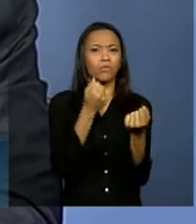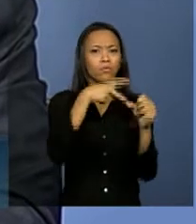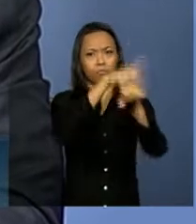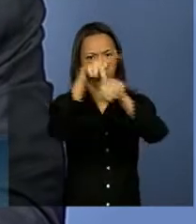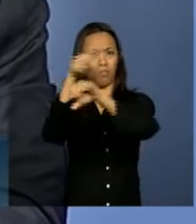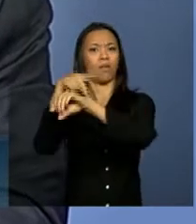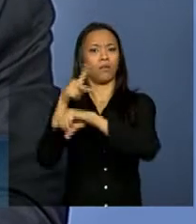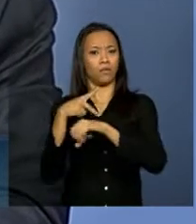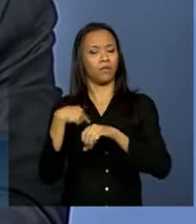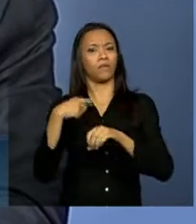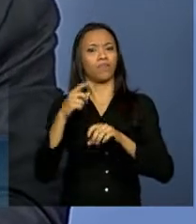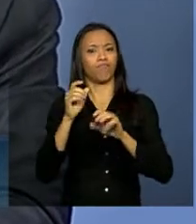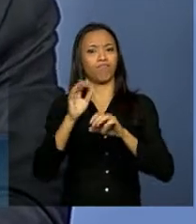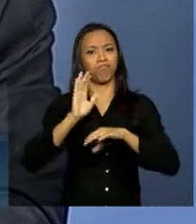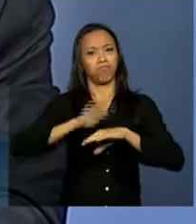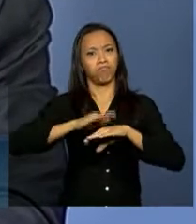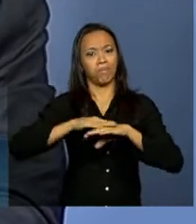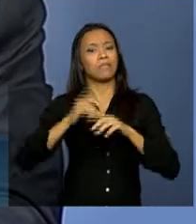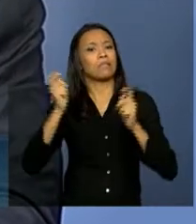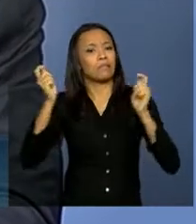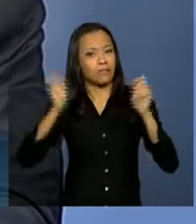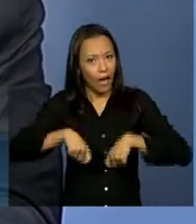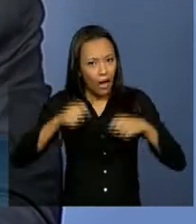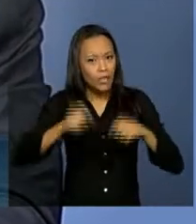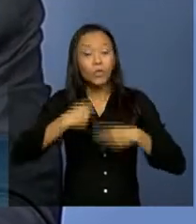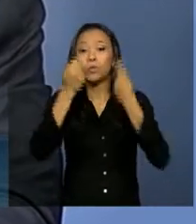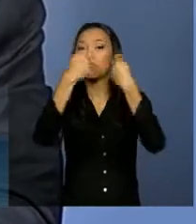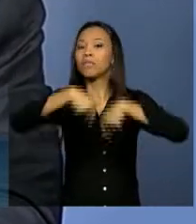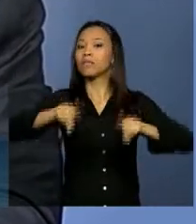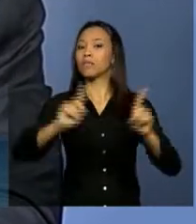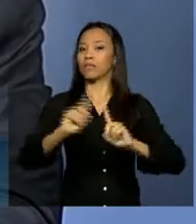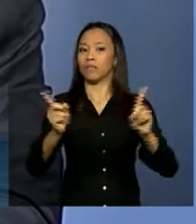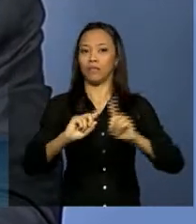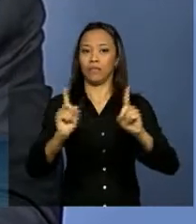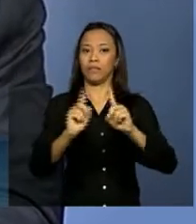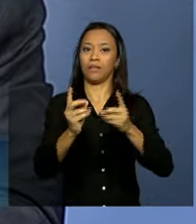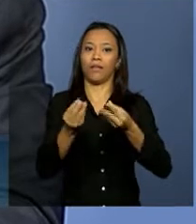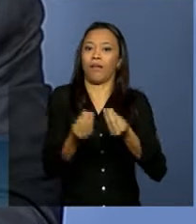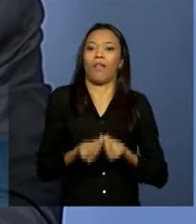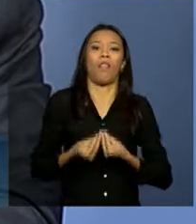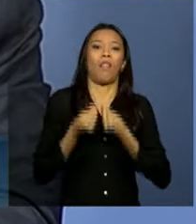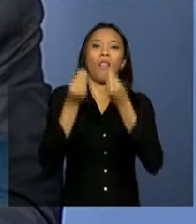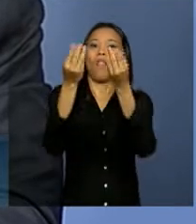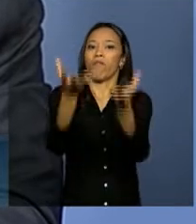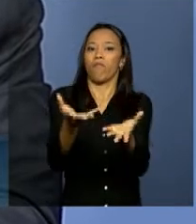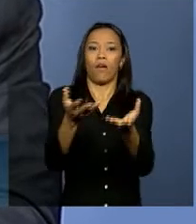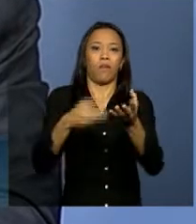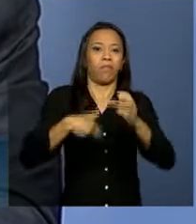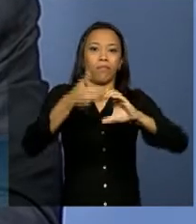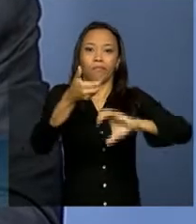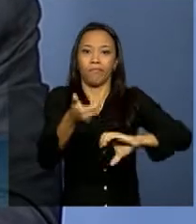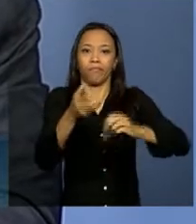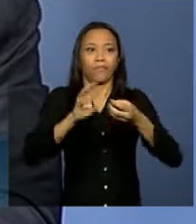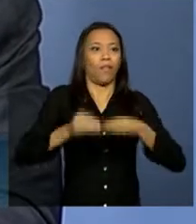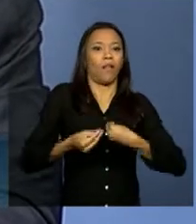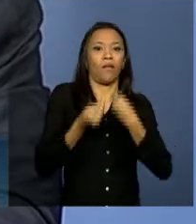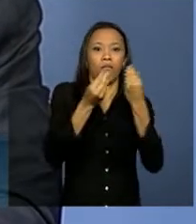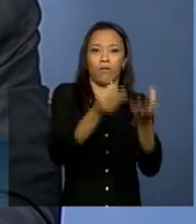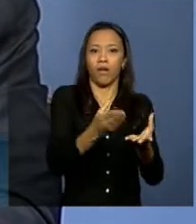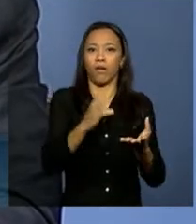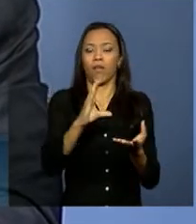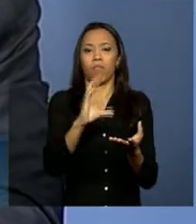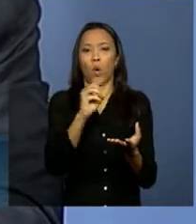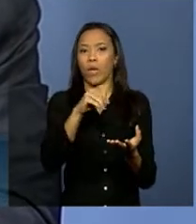ratificar sem passar pelo trâmite legislativo. E, neste momento, três já